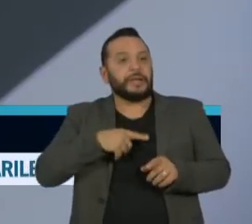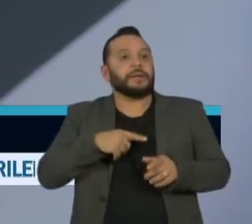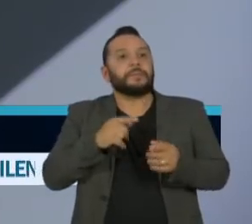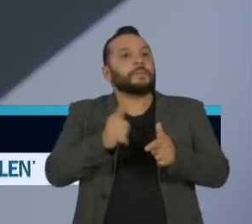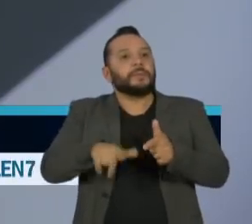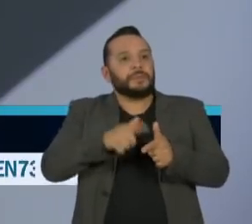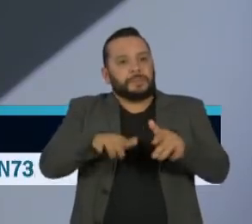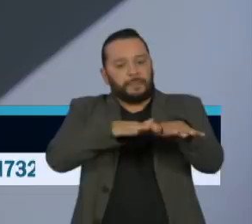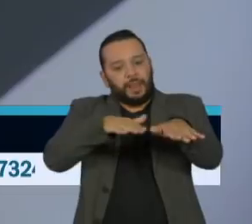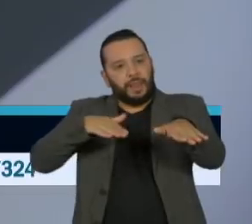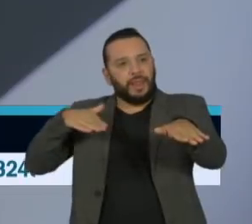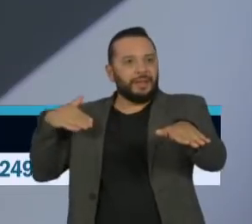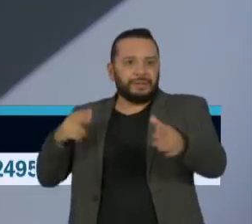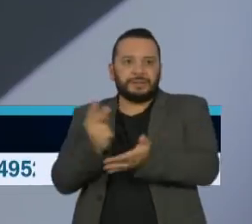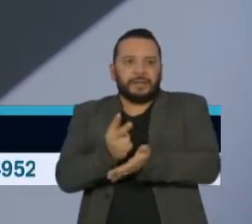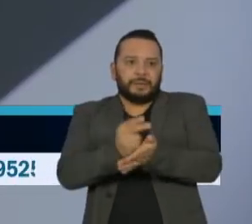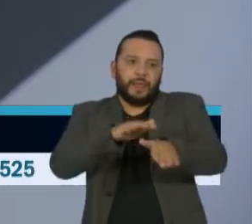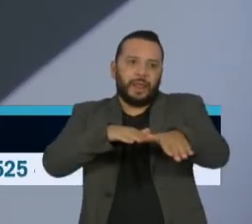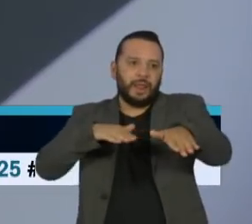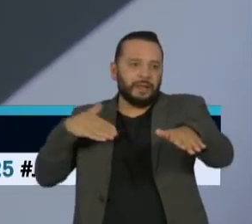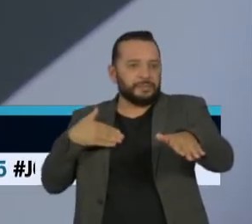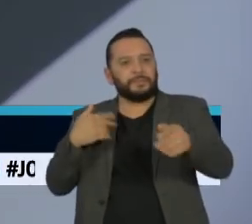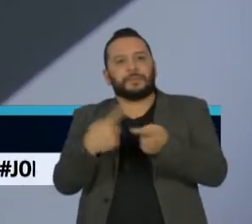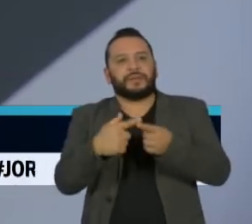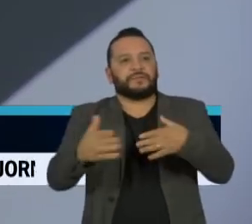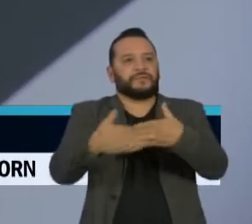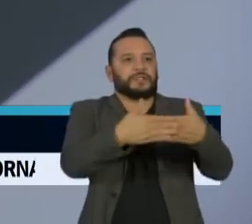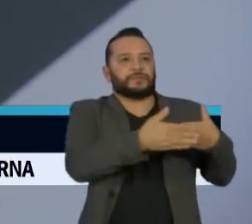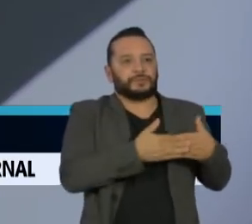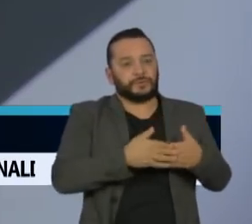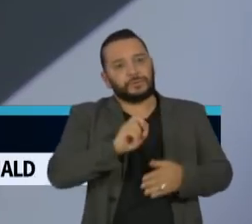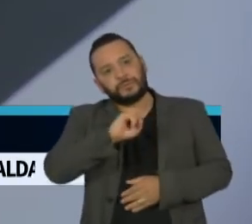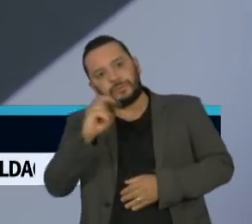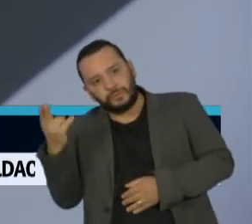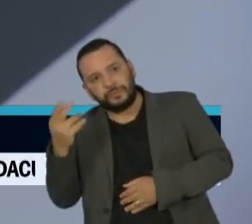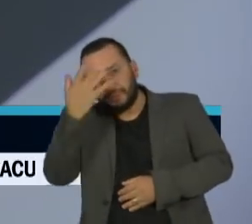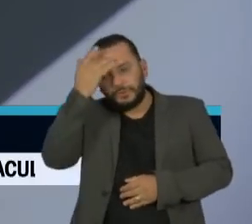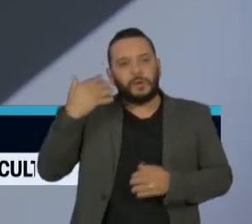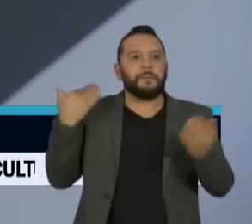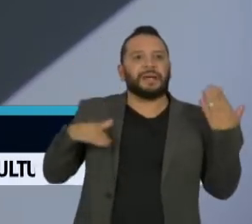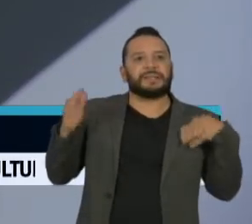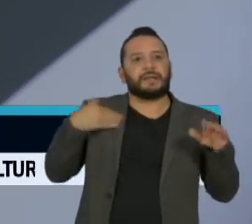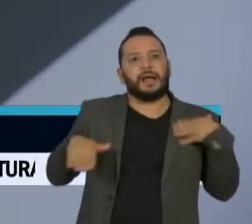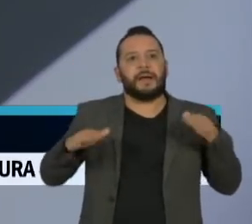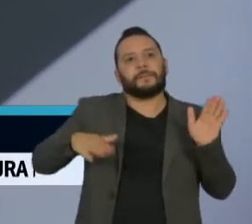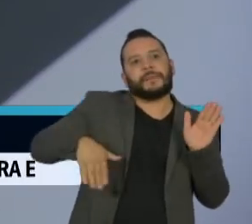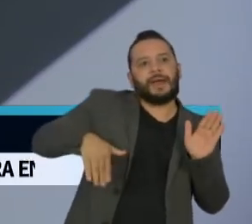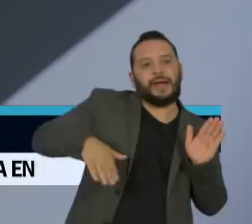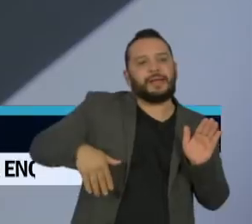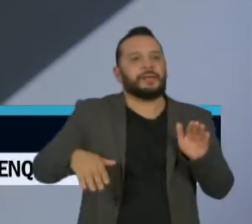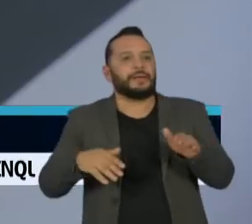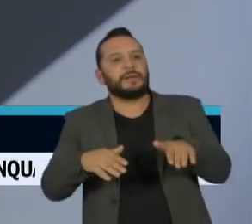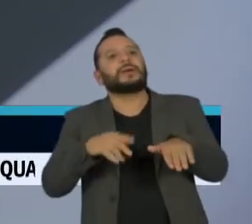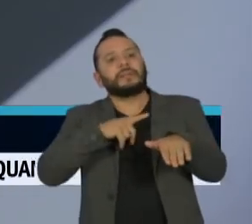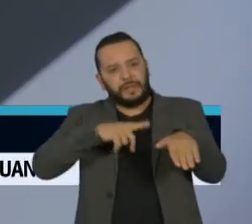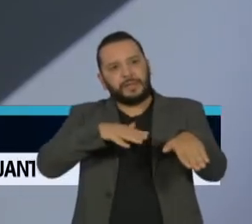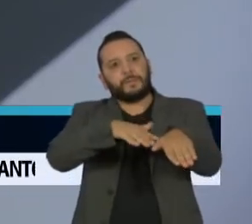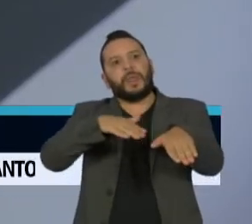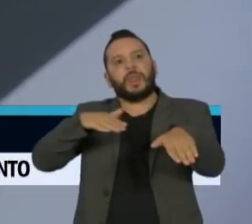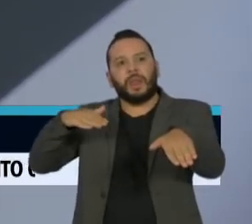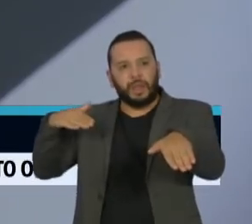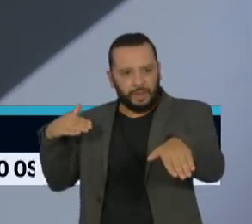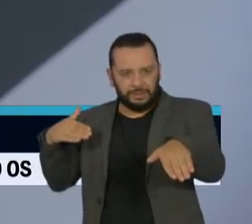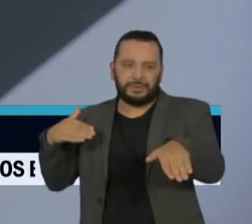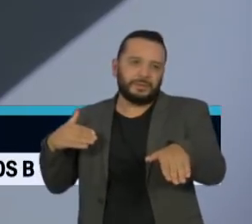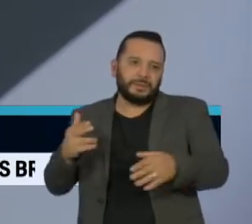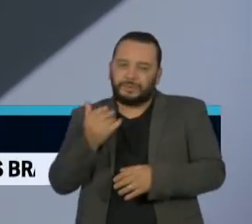congestionamentos, sejam por causa do bloqueio, sejam porque as pessoas acharam que era bacana sair para ir para a praia em vez de ficar em casa, é o efeito